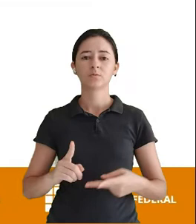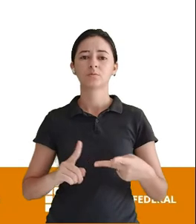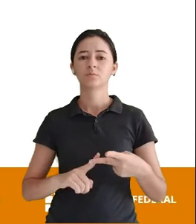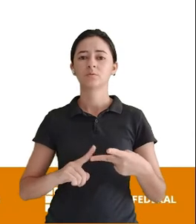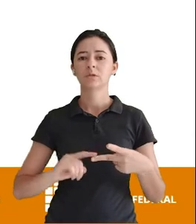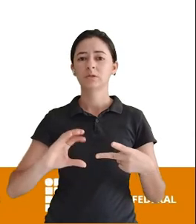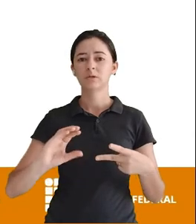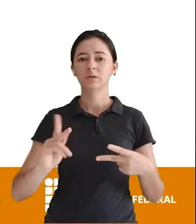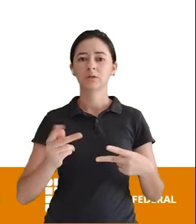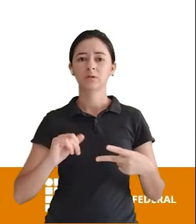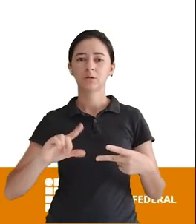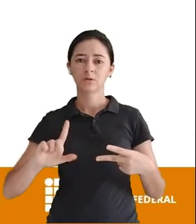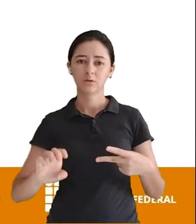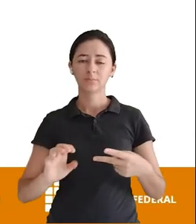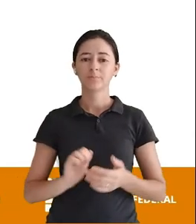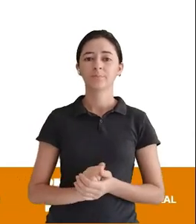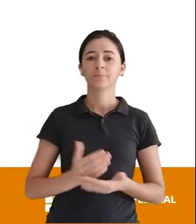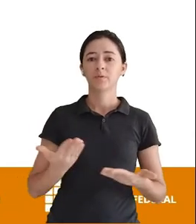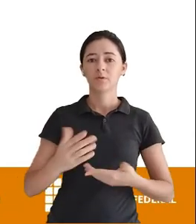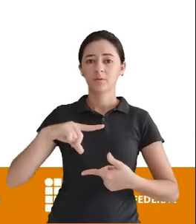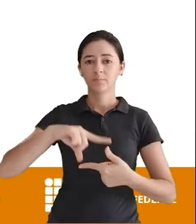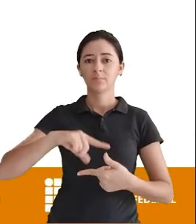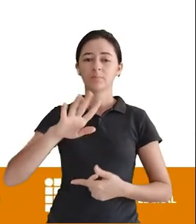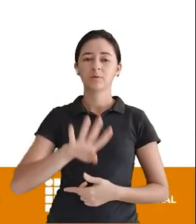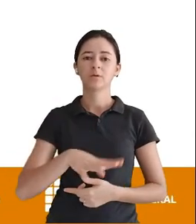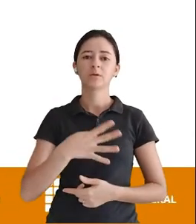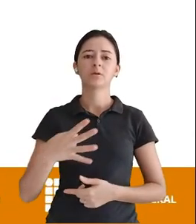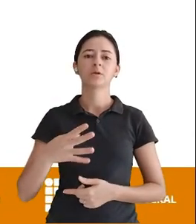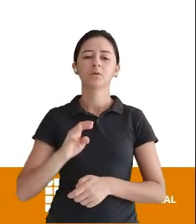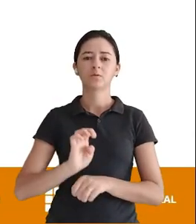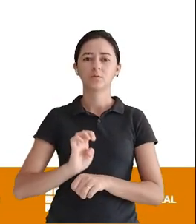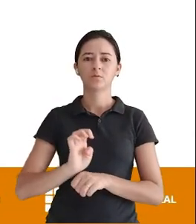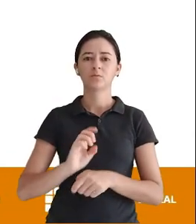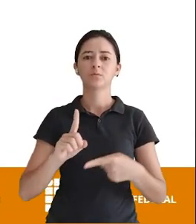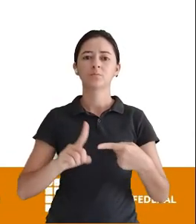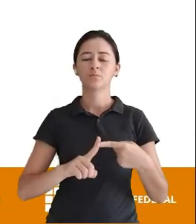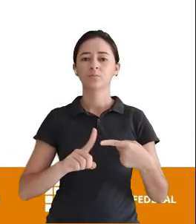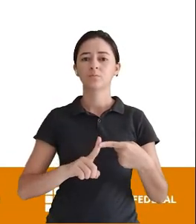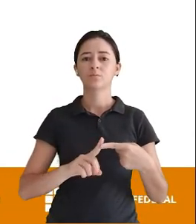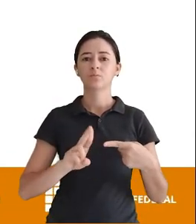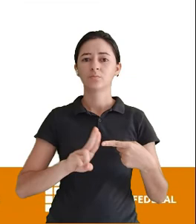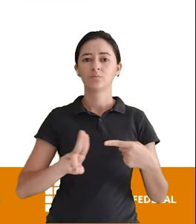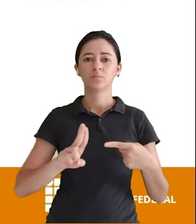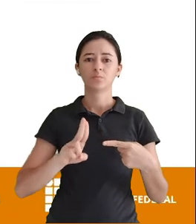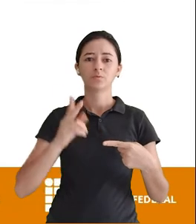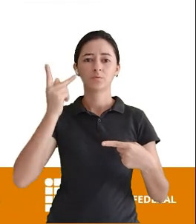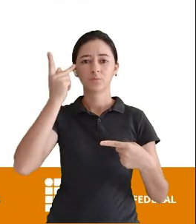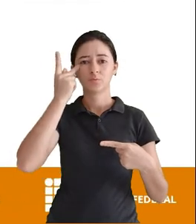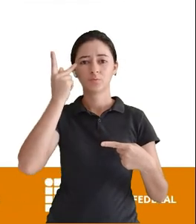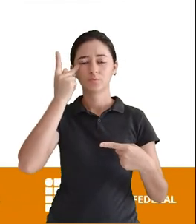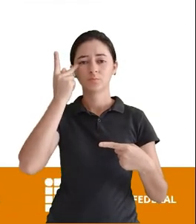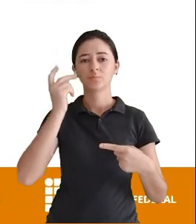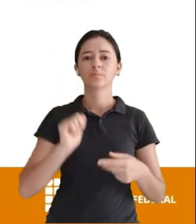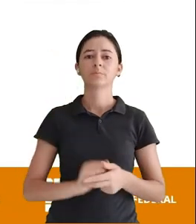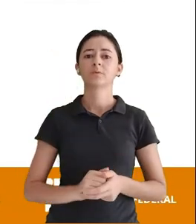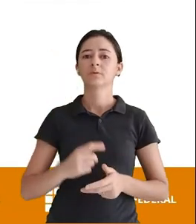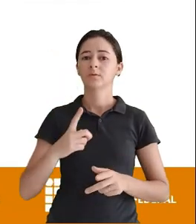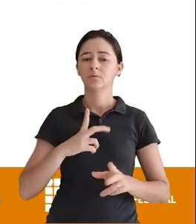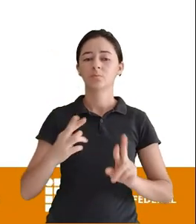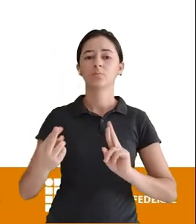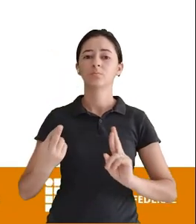Já a tabela estado Tem dois registros Também Tem um registro Número 1 Chamado São Paulo Que está